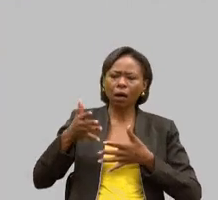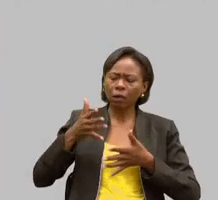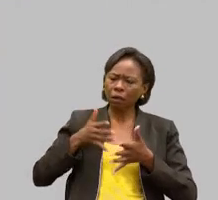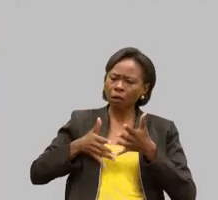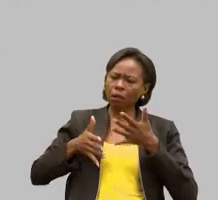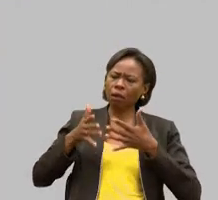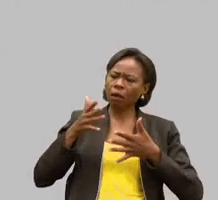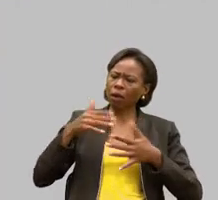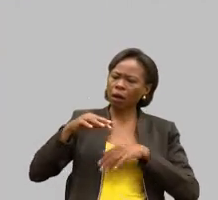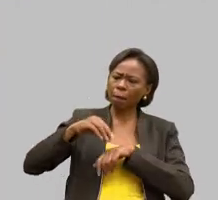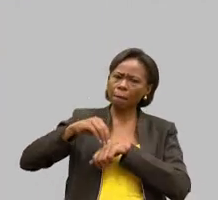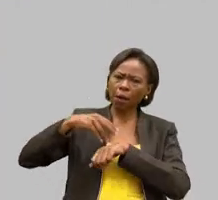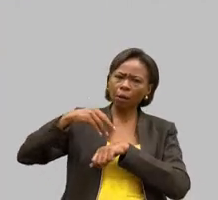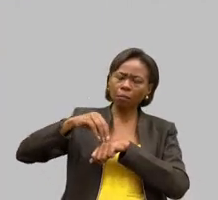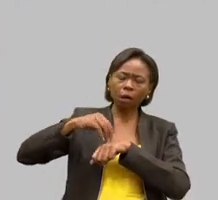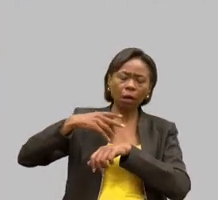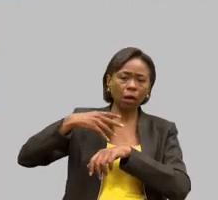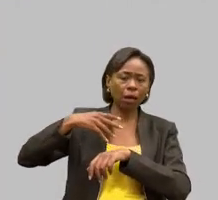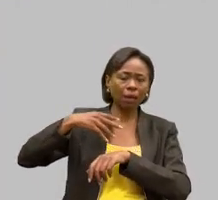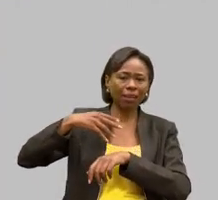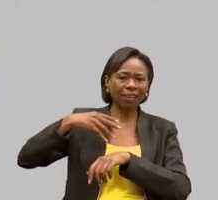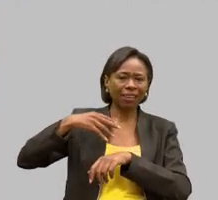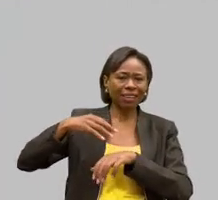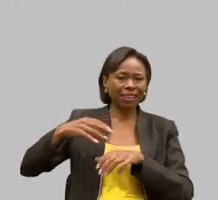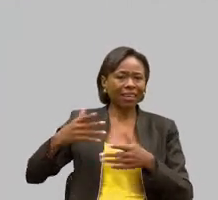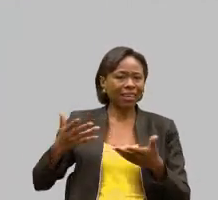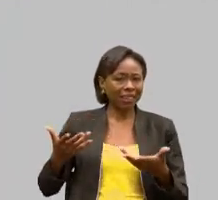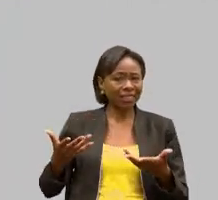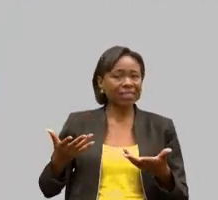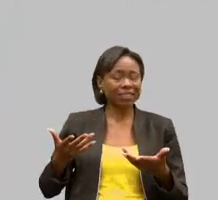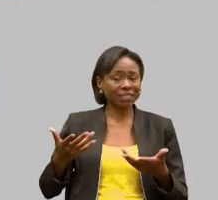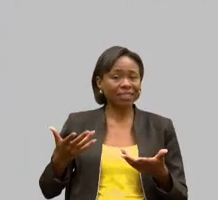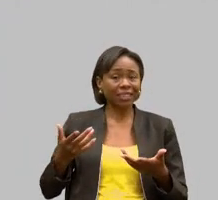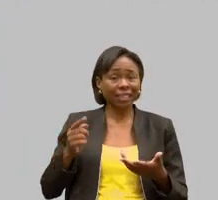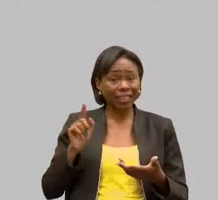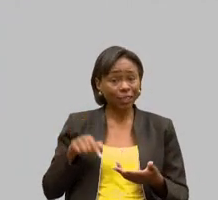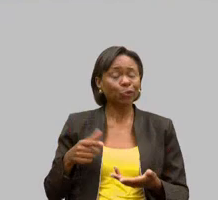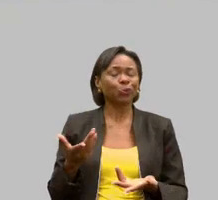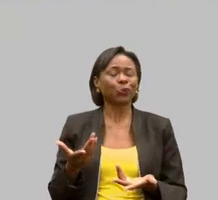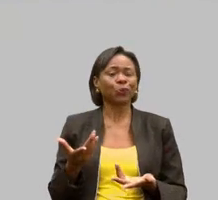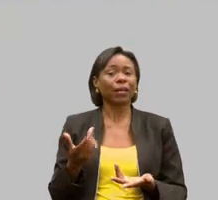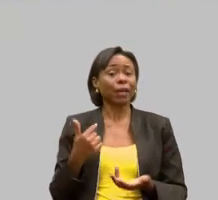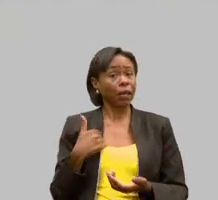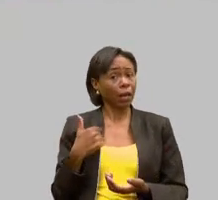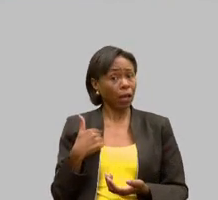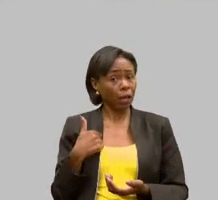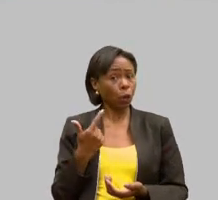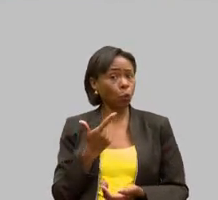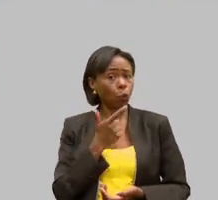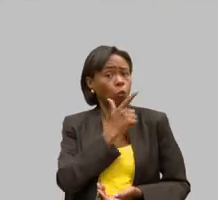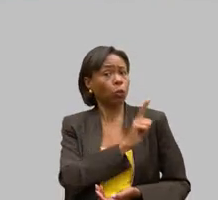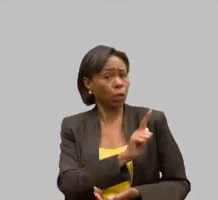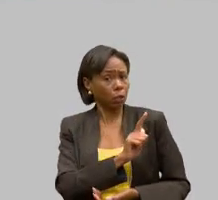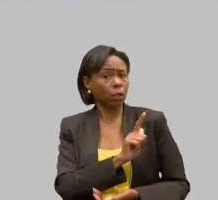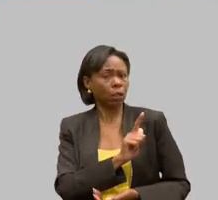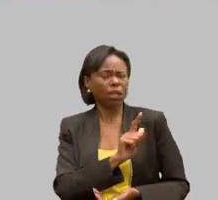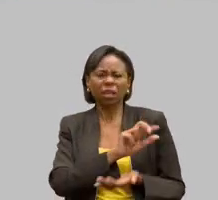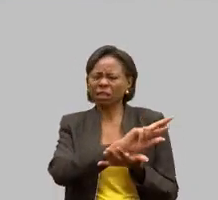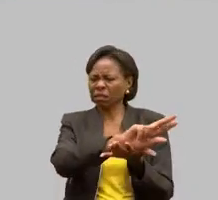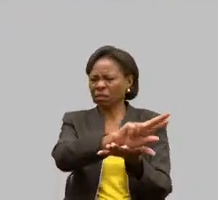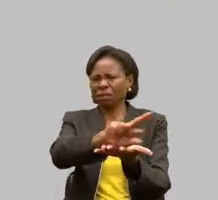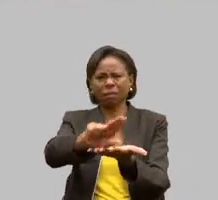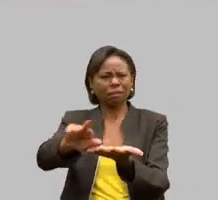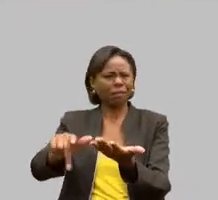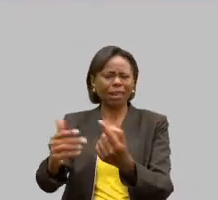que deve chegar. Eu cheguei aonde eu cheguei e teve várias mãos que me deu.